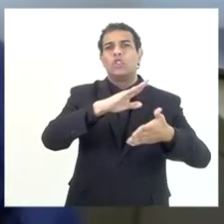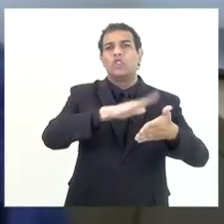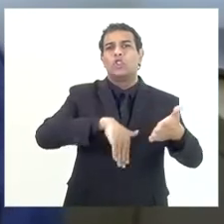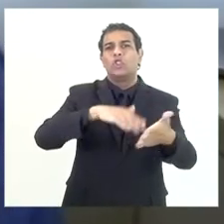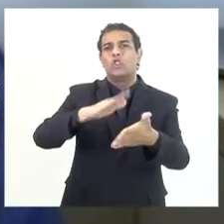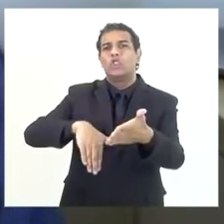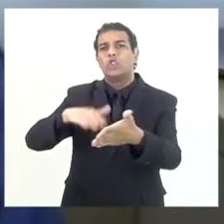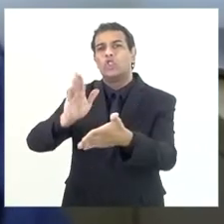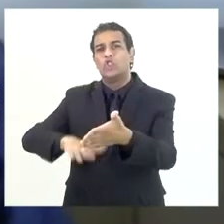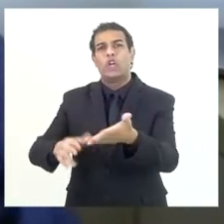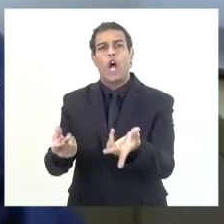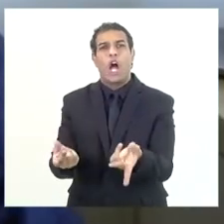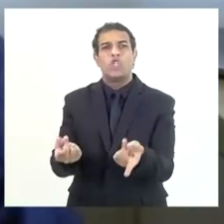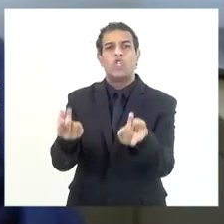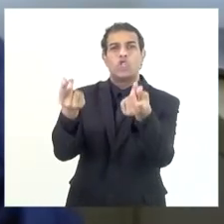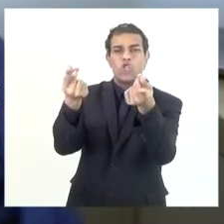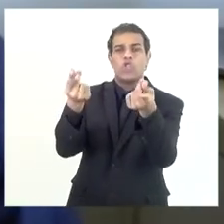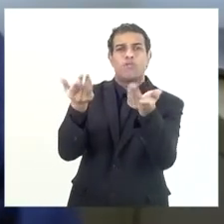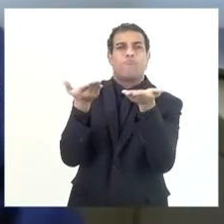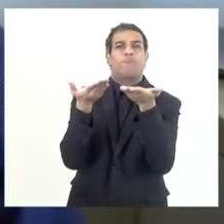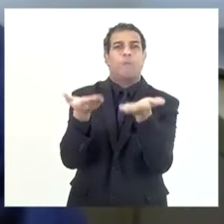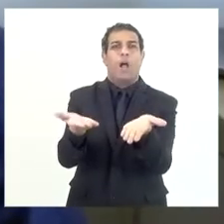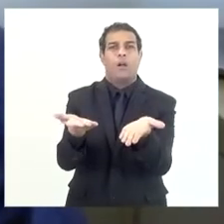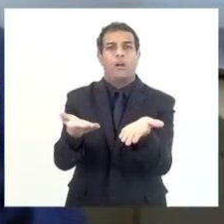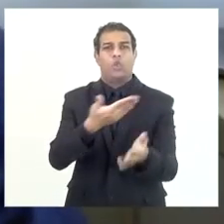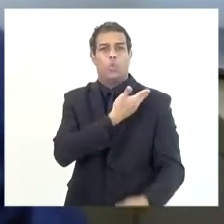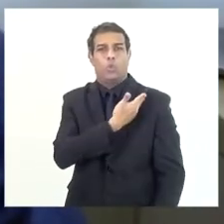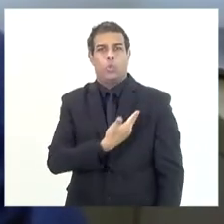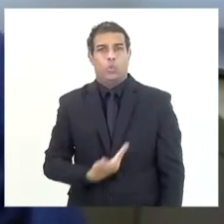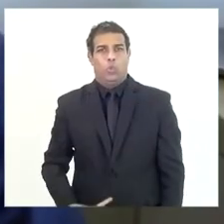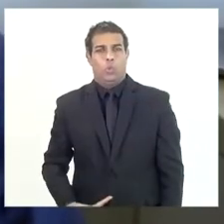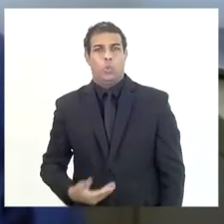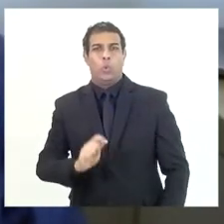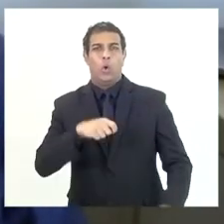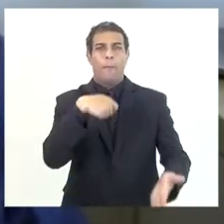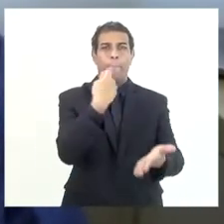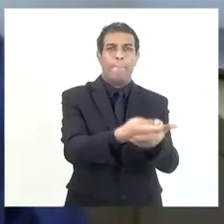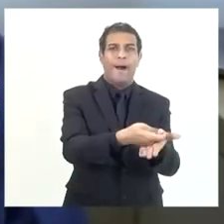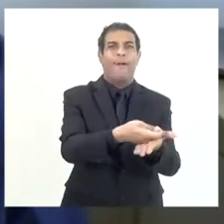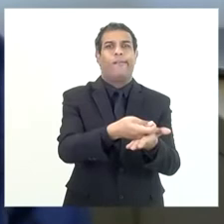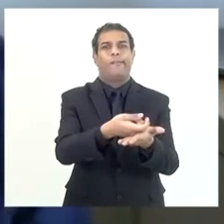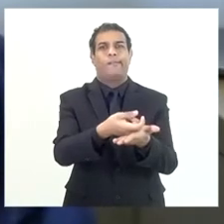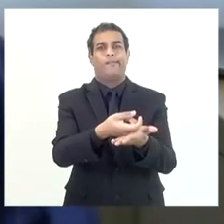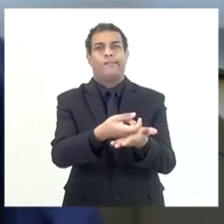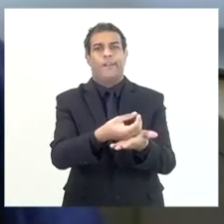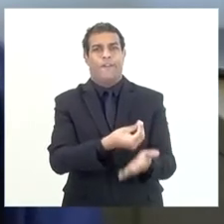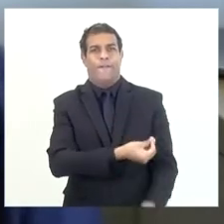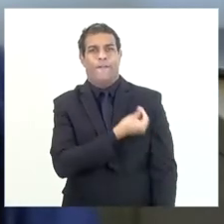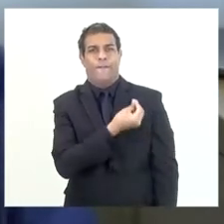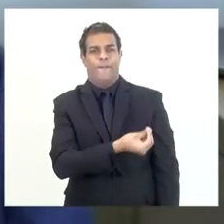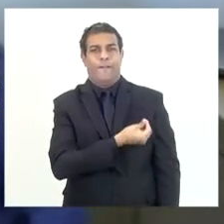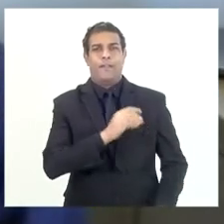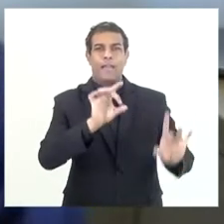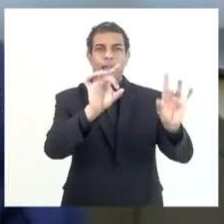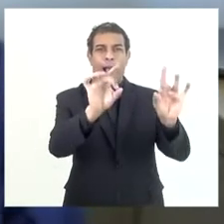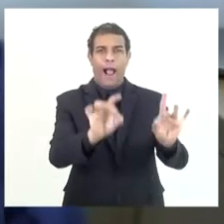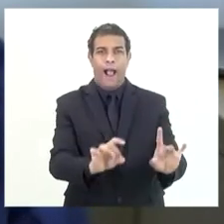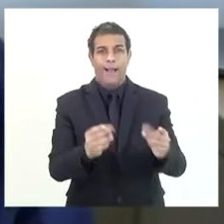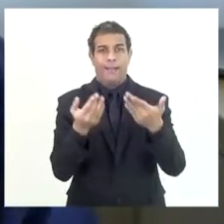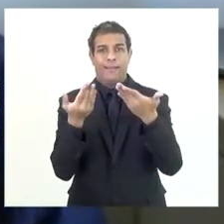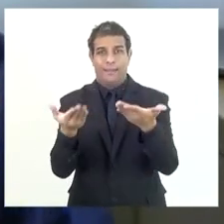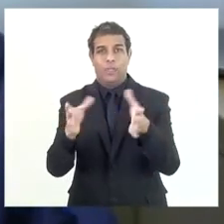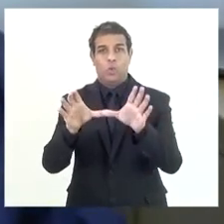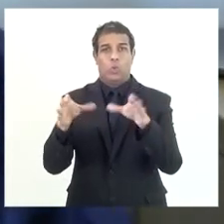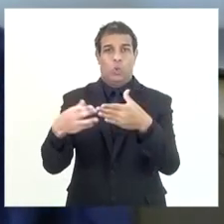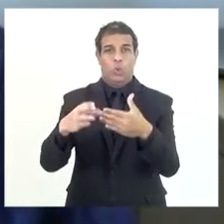e pagarem as participações especiais. Nessa CPI,